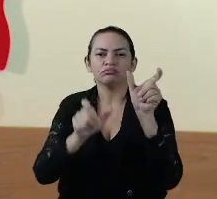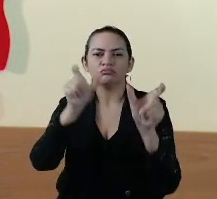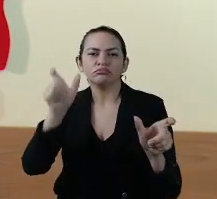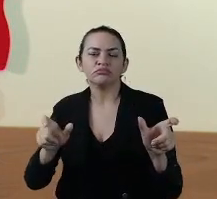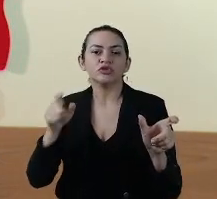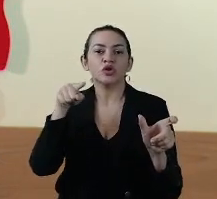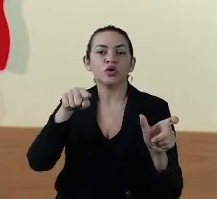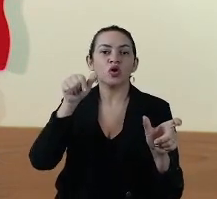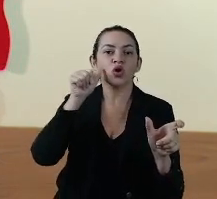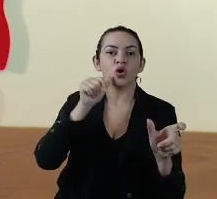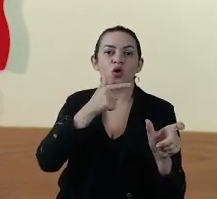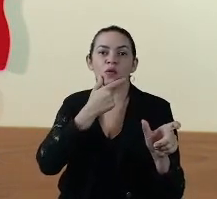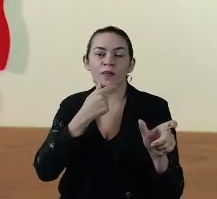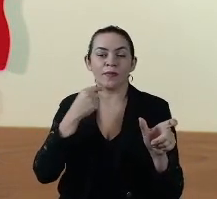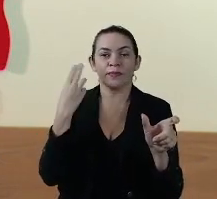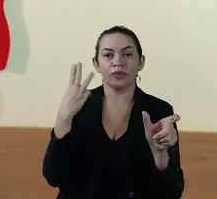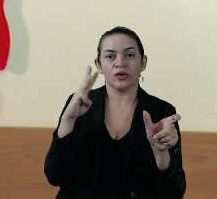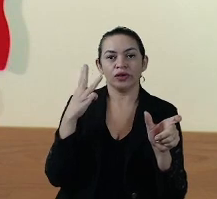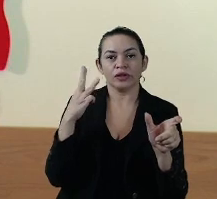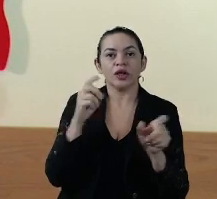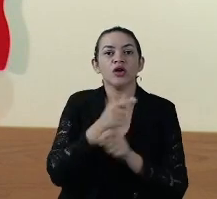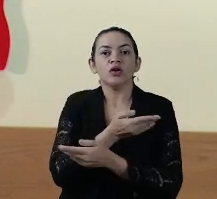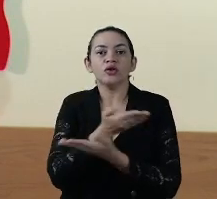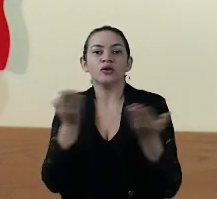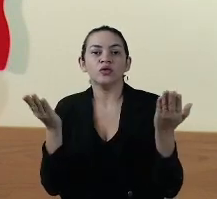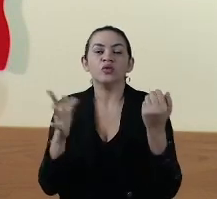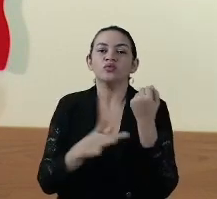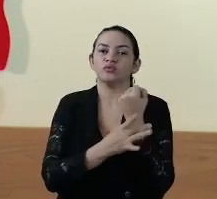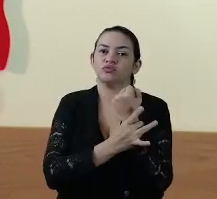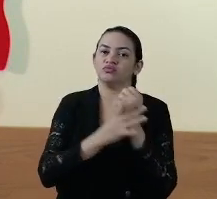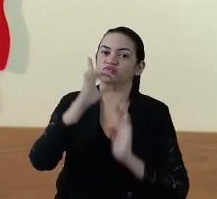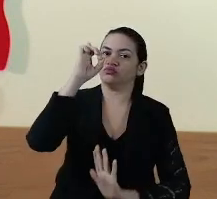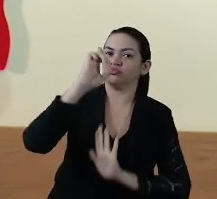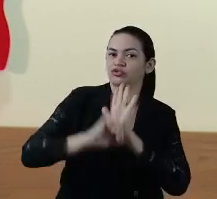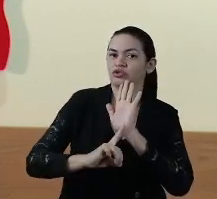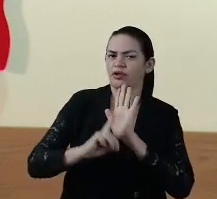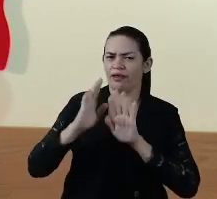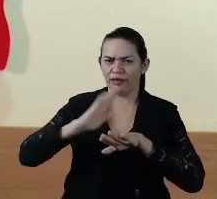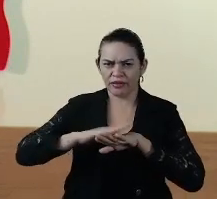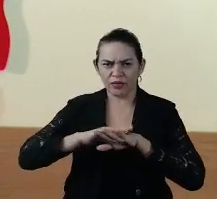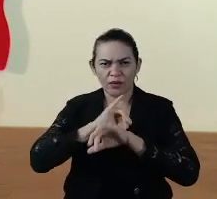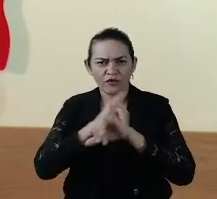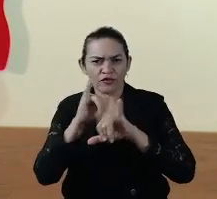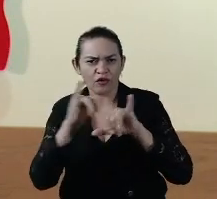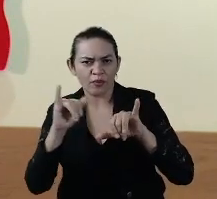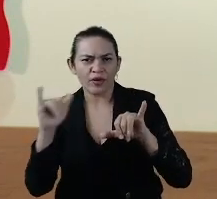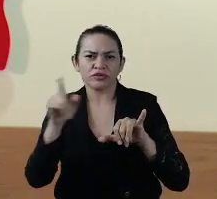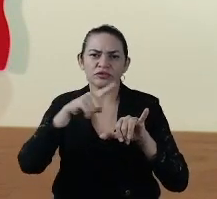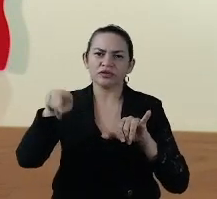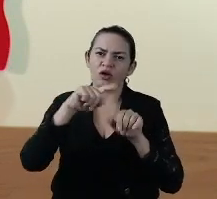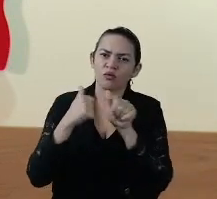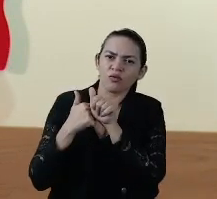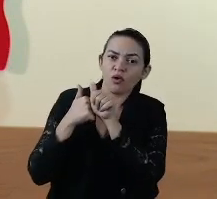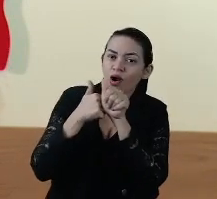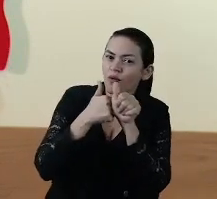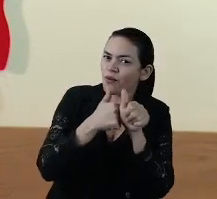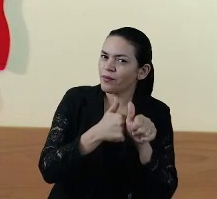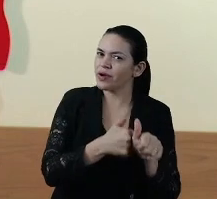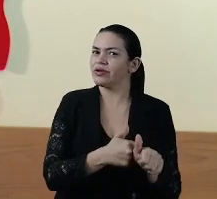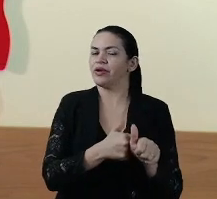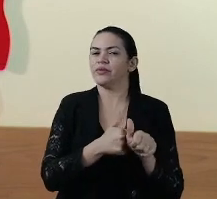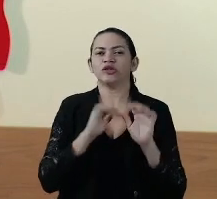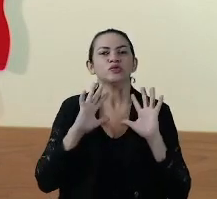cidadãs do Maranhão o direito à informação, ao acompanhamento